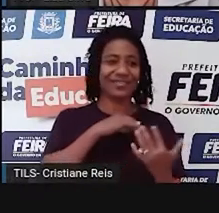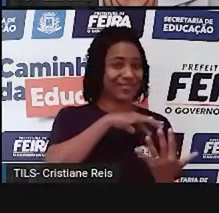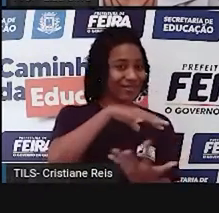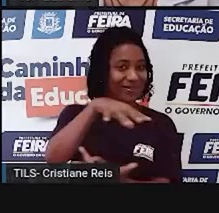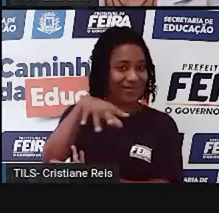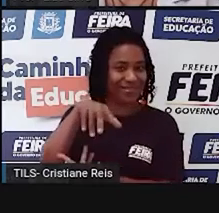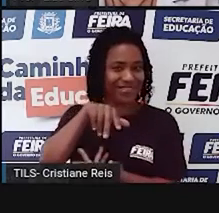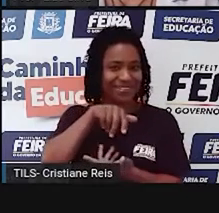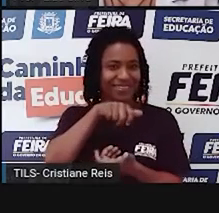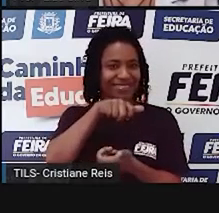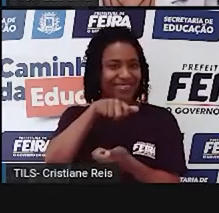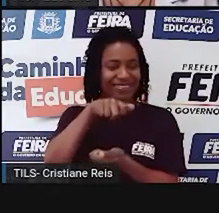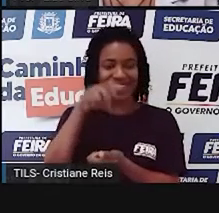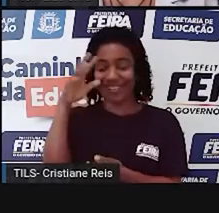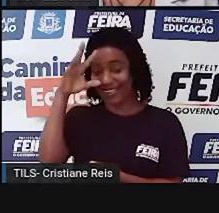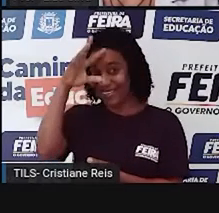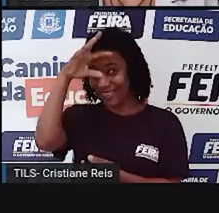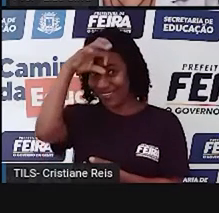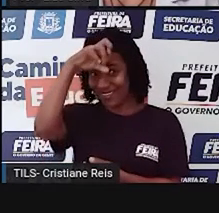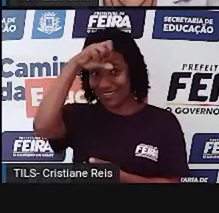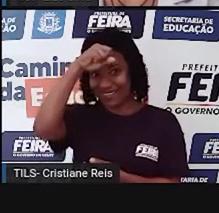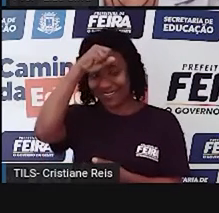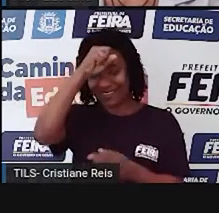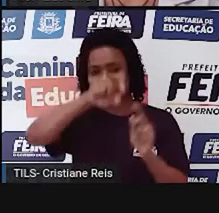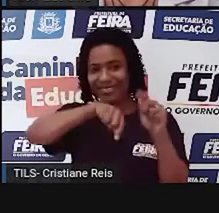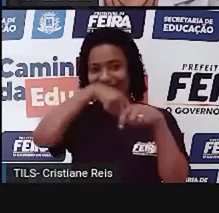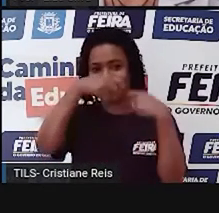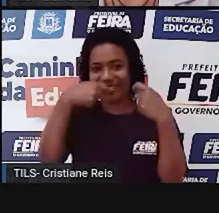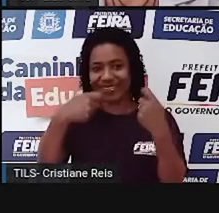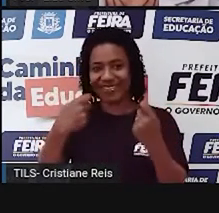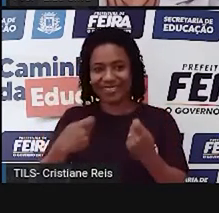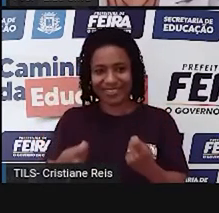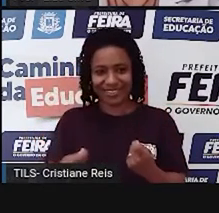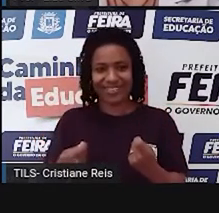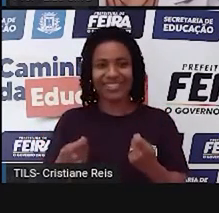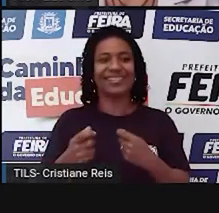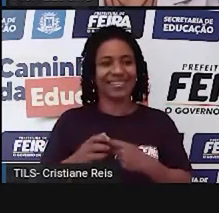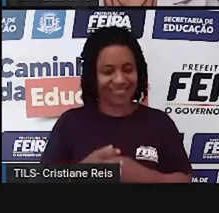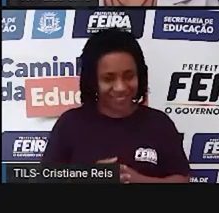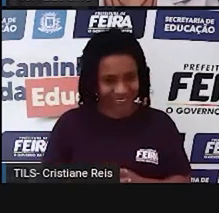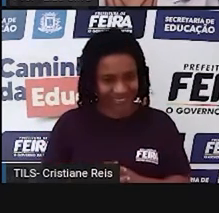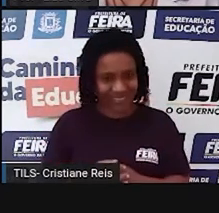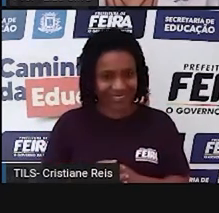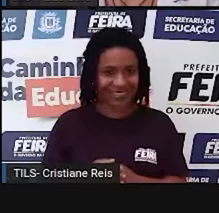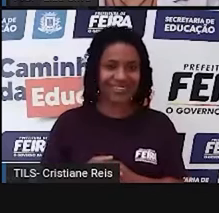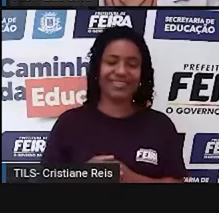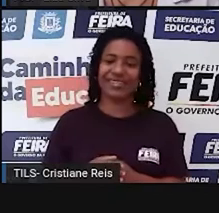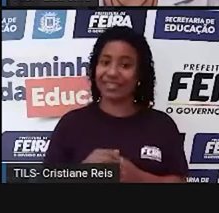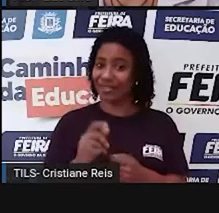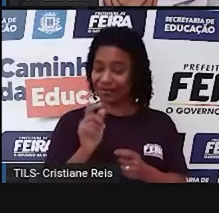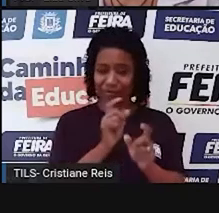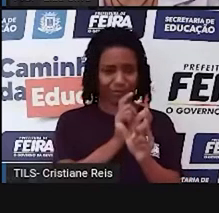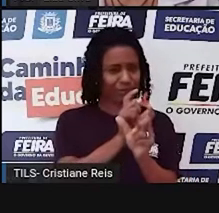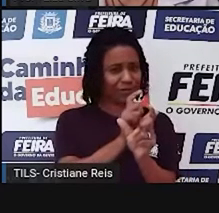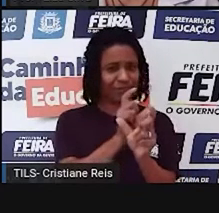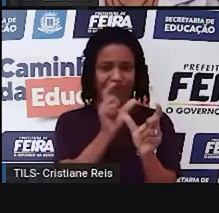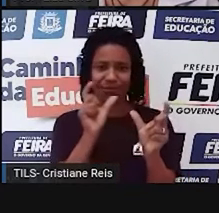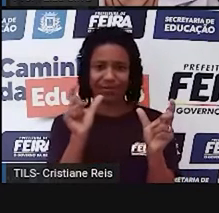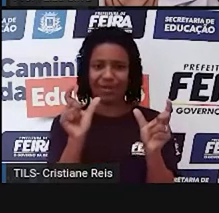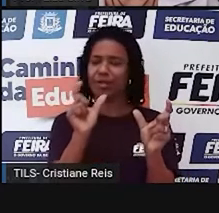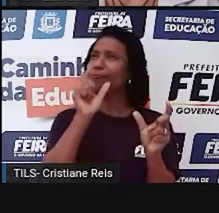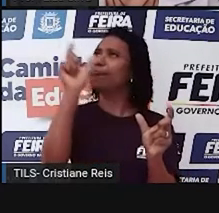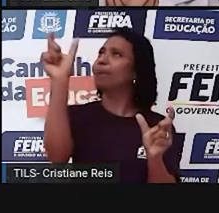muito familiar, que é English Words Around Us, ou as palavras do inglês ao nosso